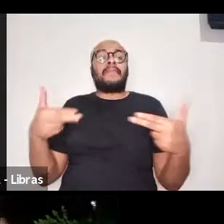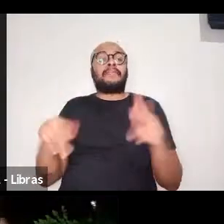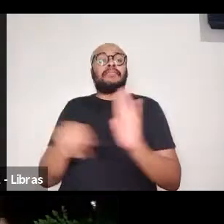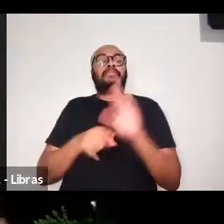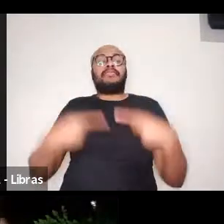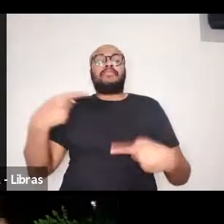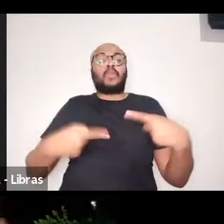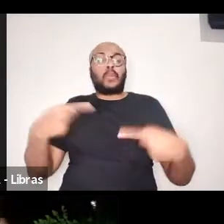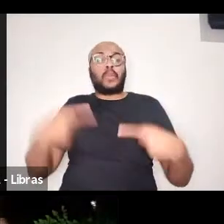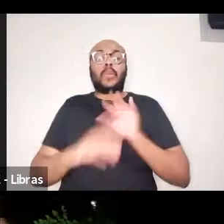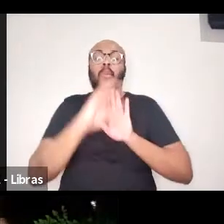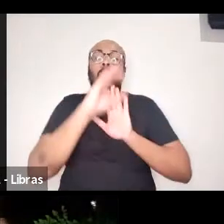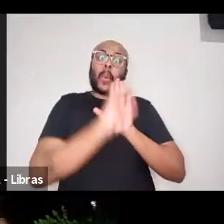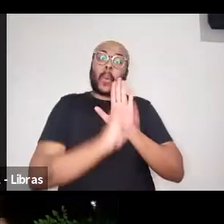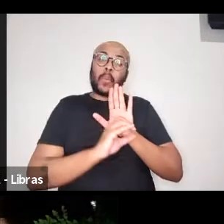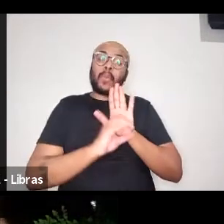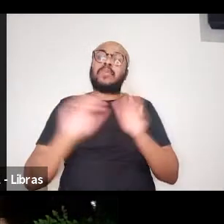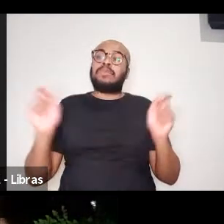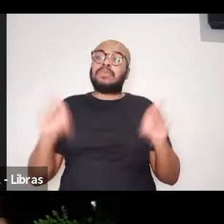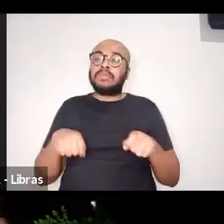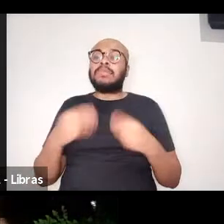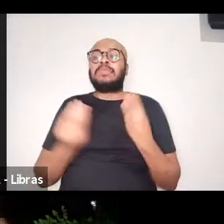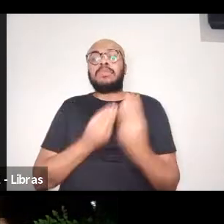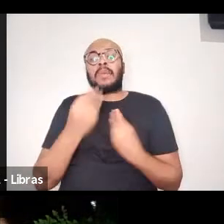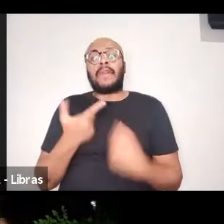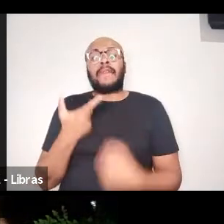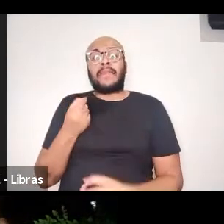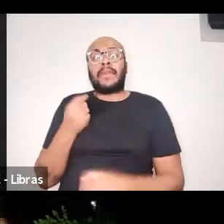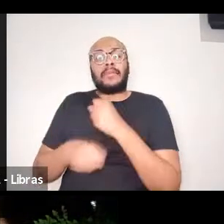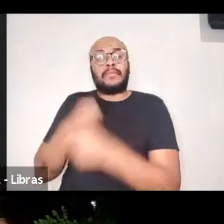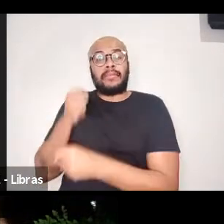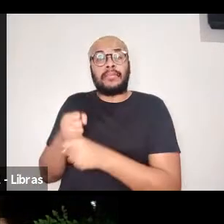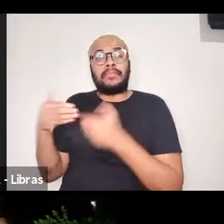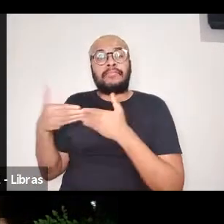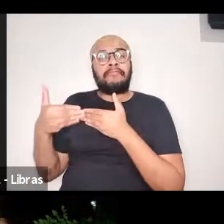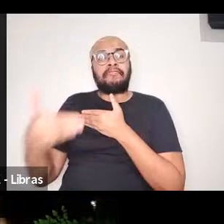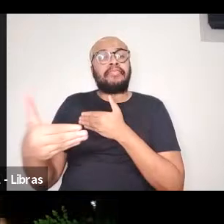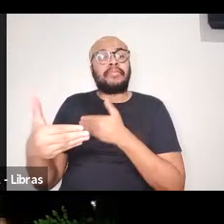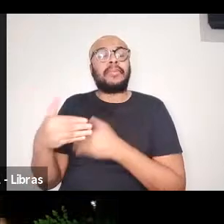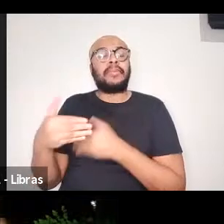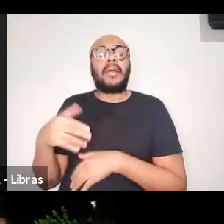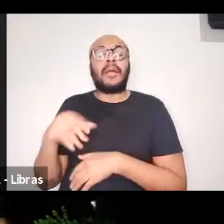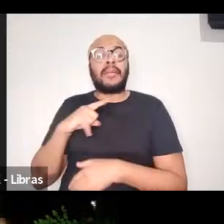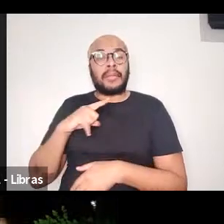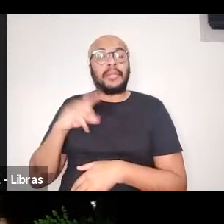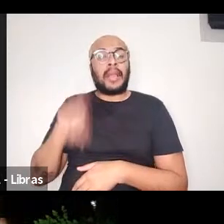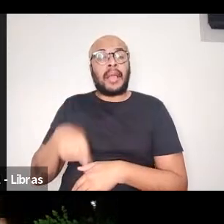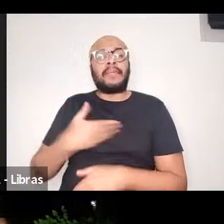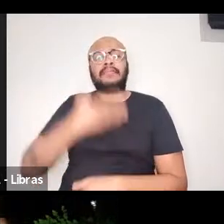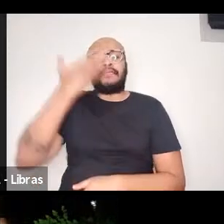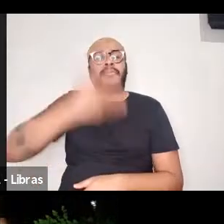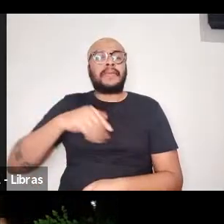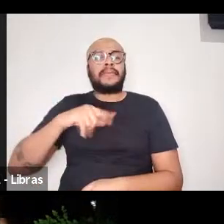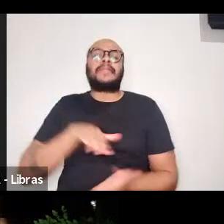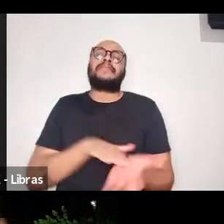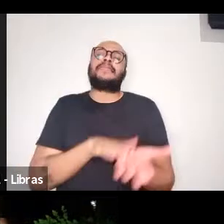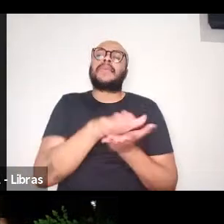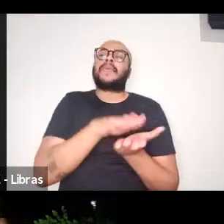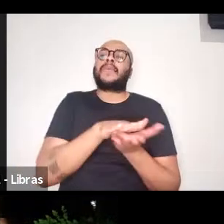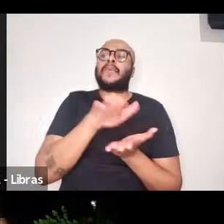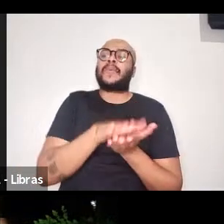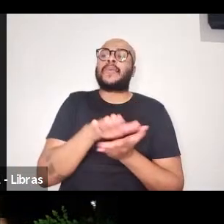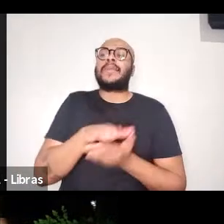curricular, eventualmente, que de 20 anos para cá remetem, produziriam na mesma linha